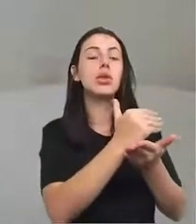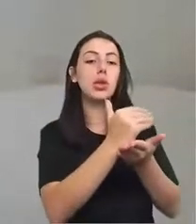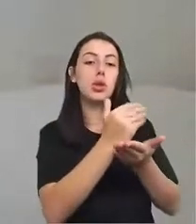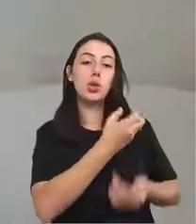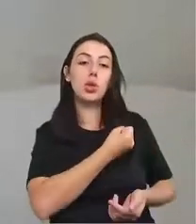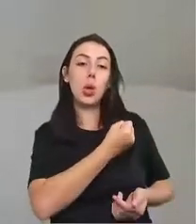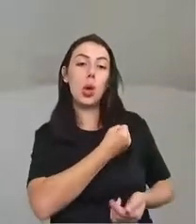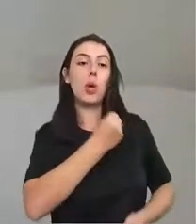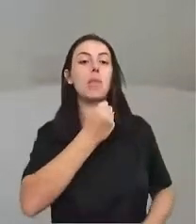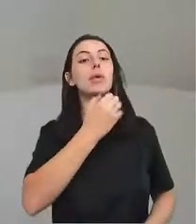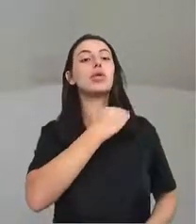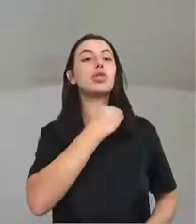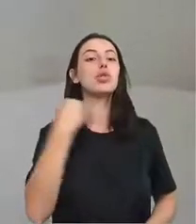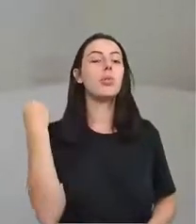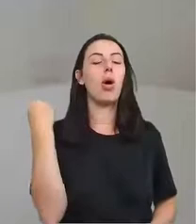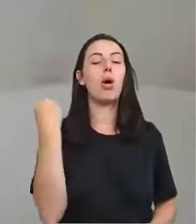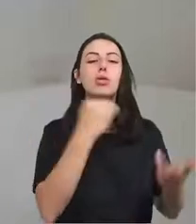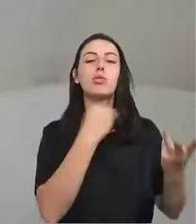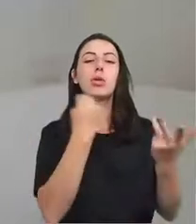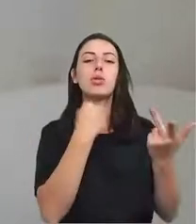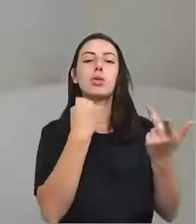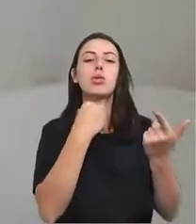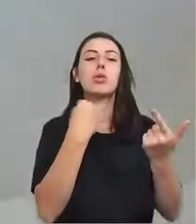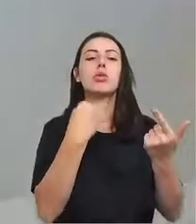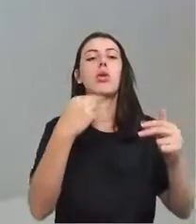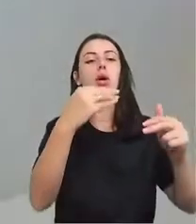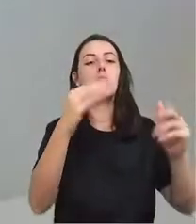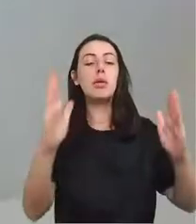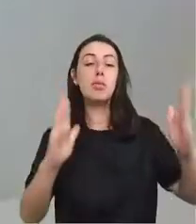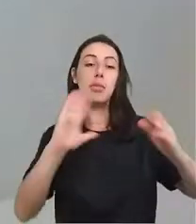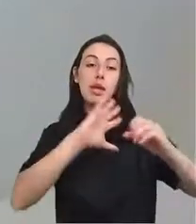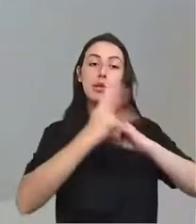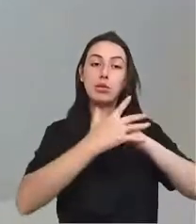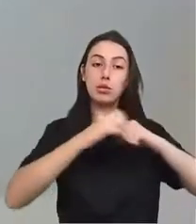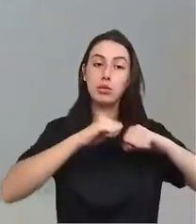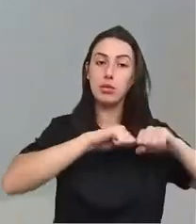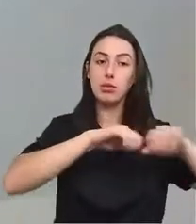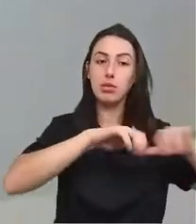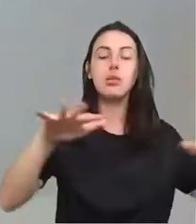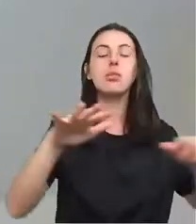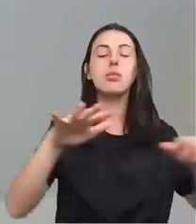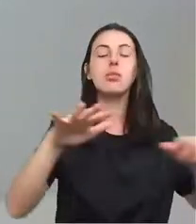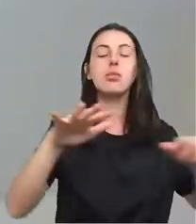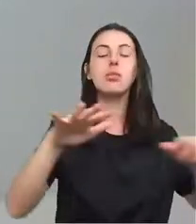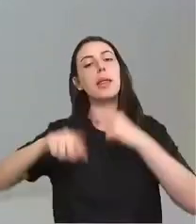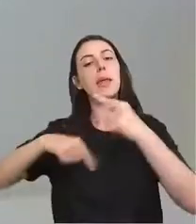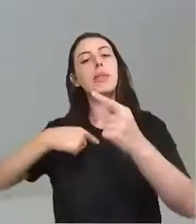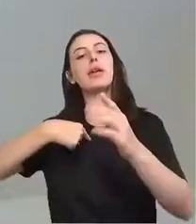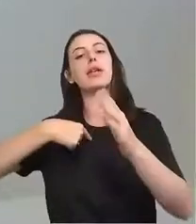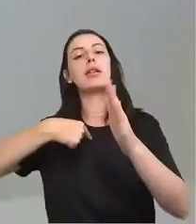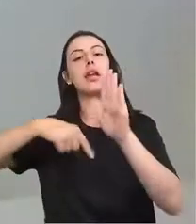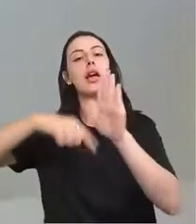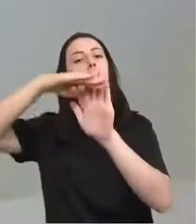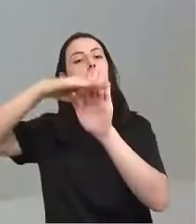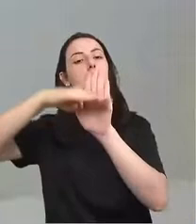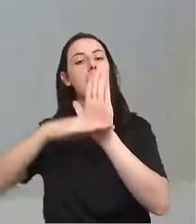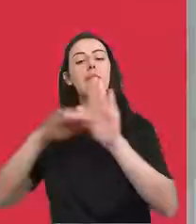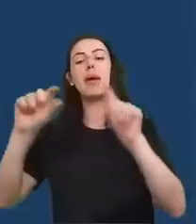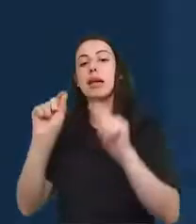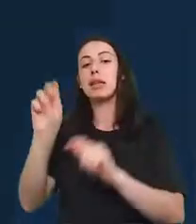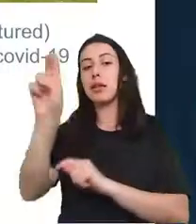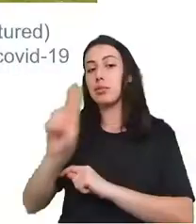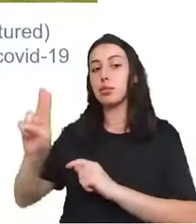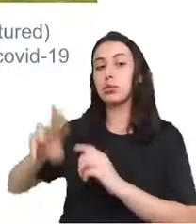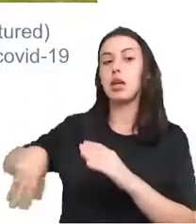orientações e sugestões sobre como usar o machine learning no jornalismo de dados. Então, vamos partir